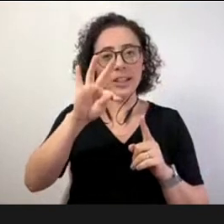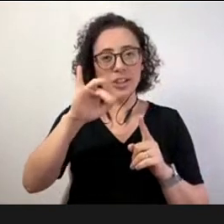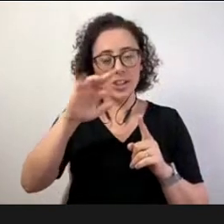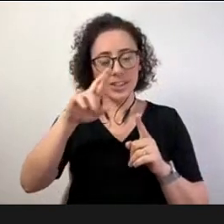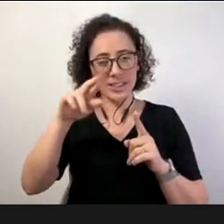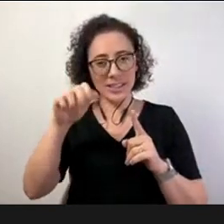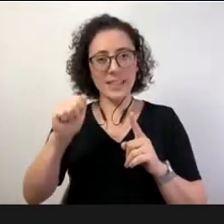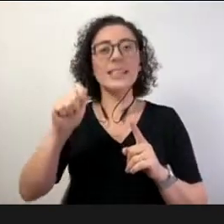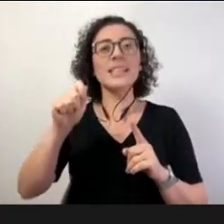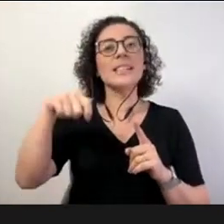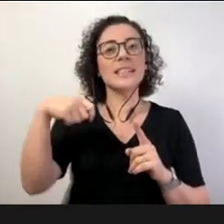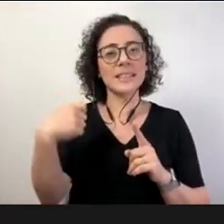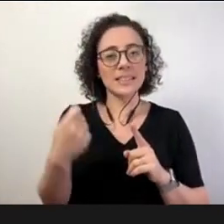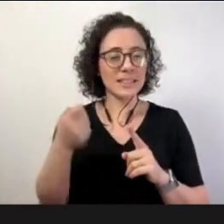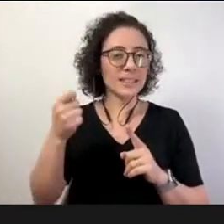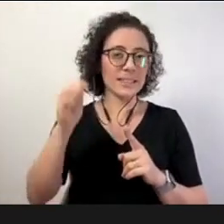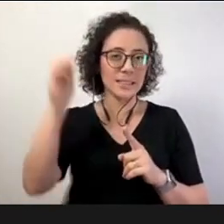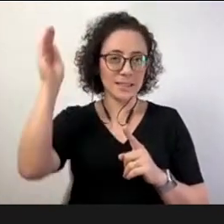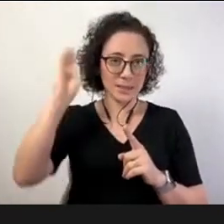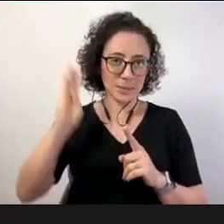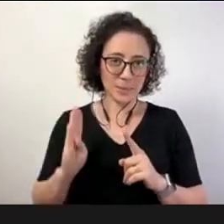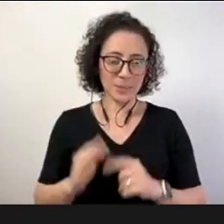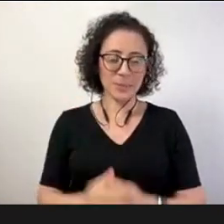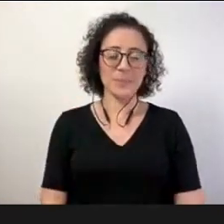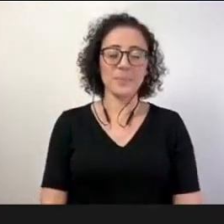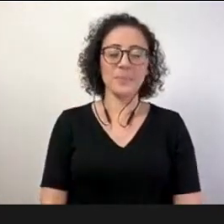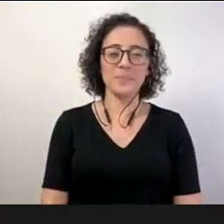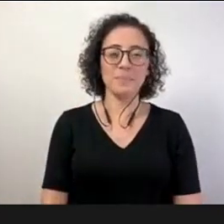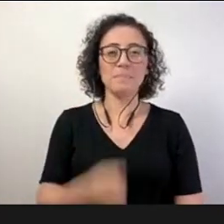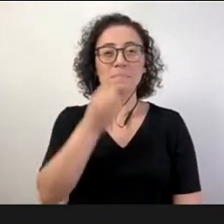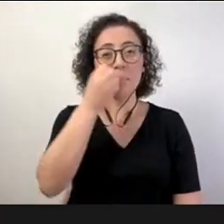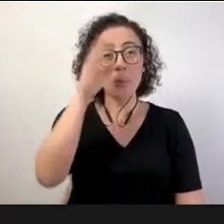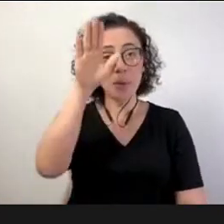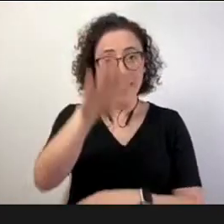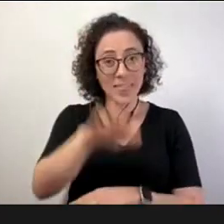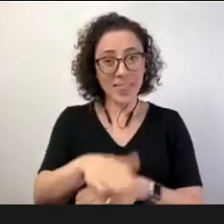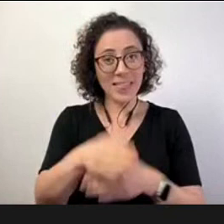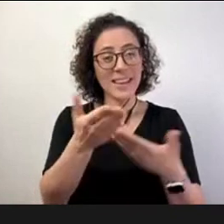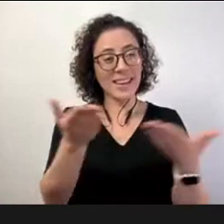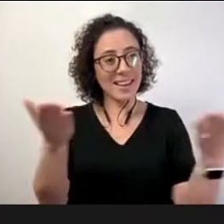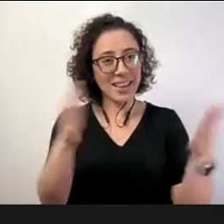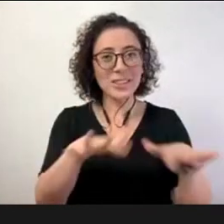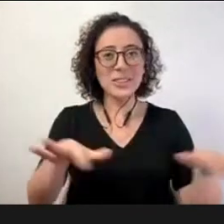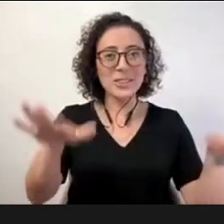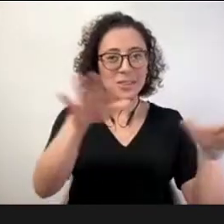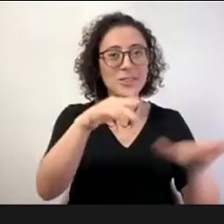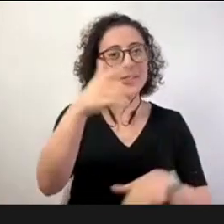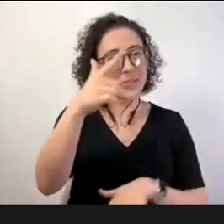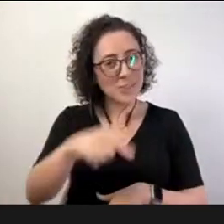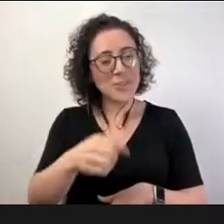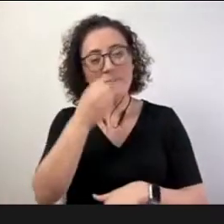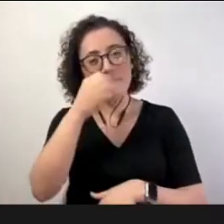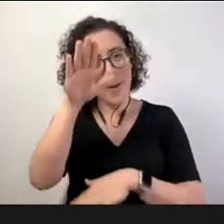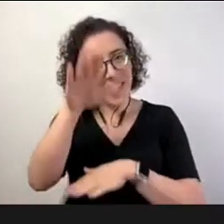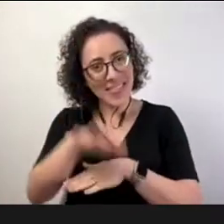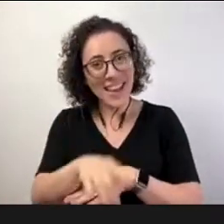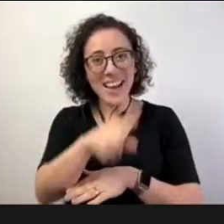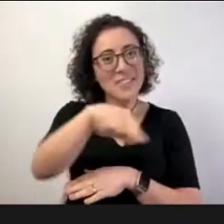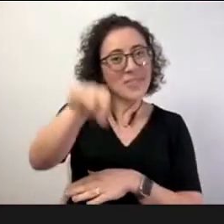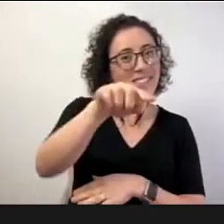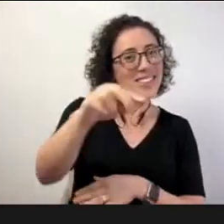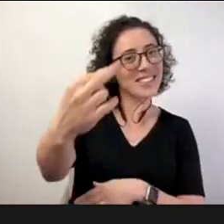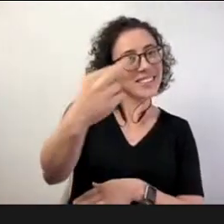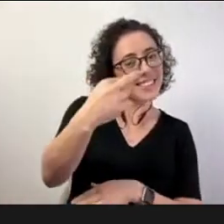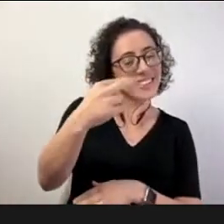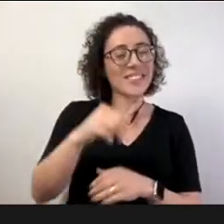tarde. Obrigada, Márcia. Boa tarde. De cumprimento de novo aqui meus colegas parceiros dessa mesa. Boa tarde para quem está aí nos assistindo,